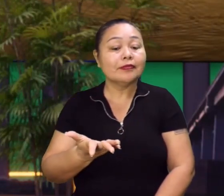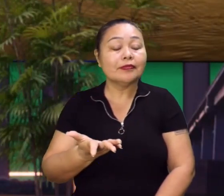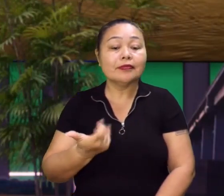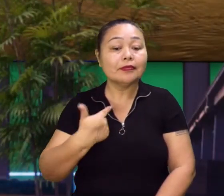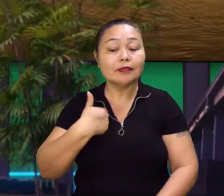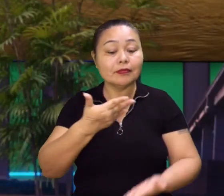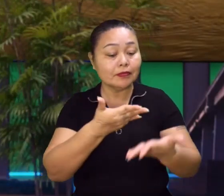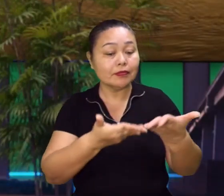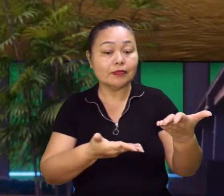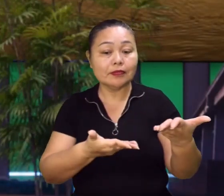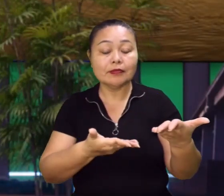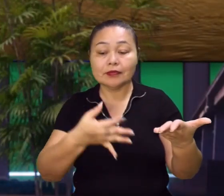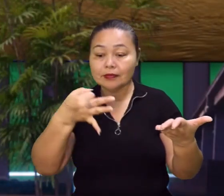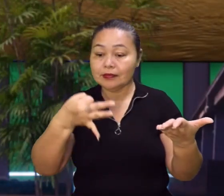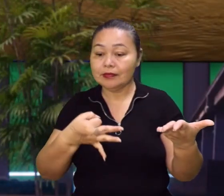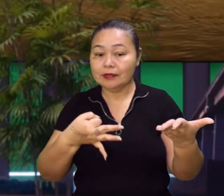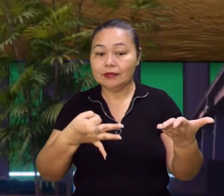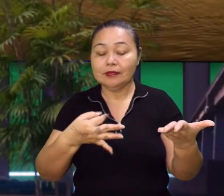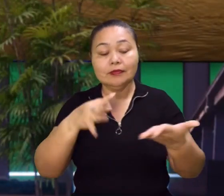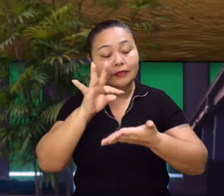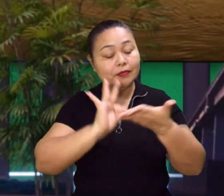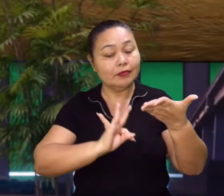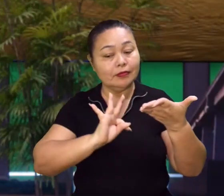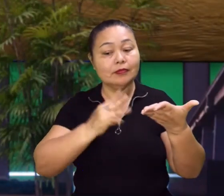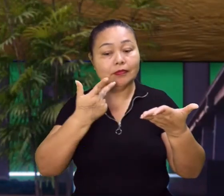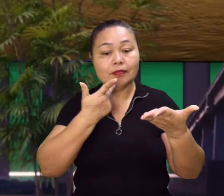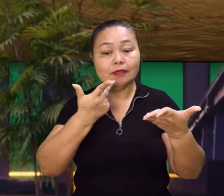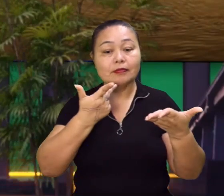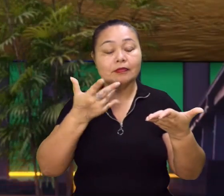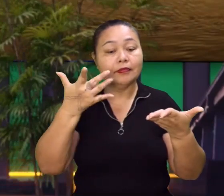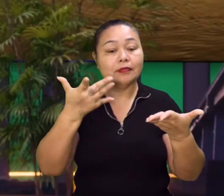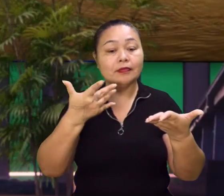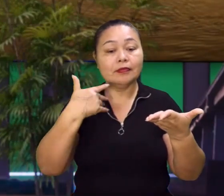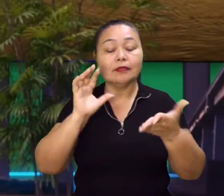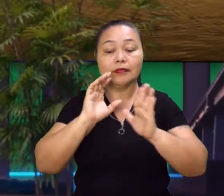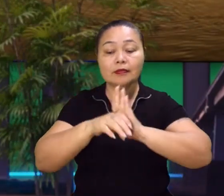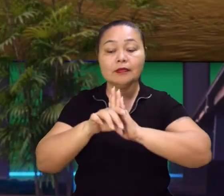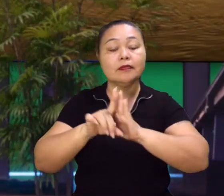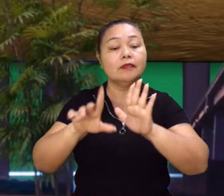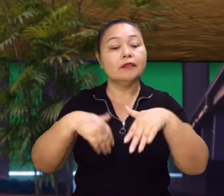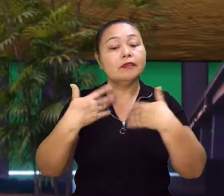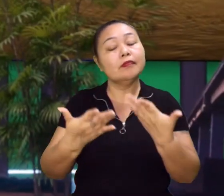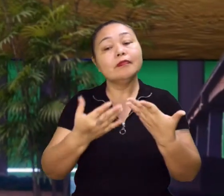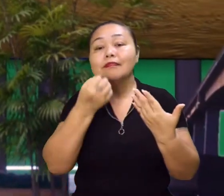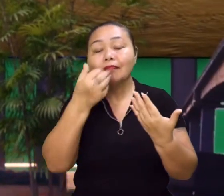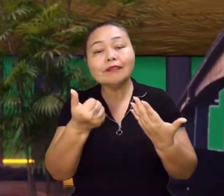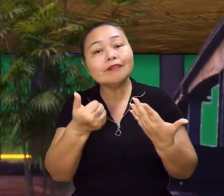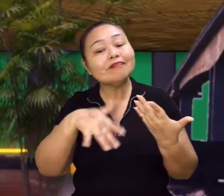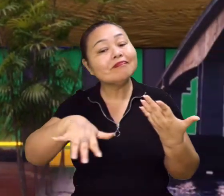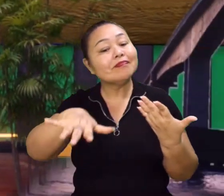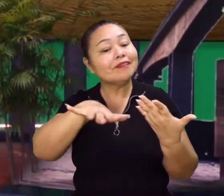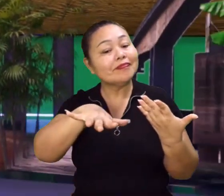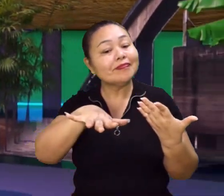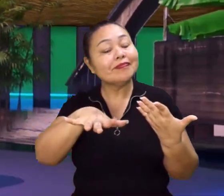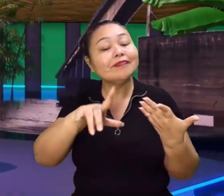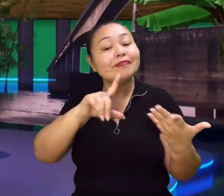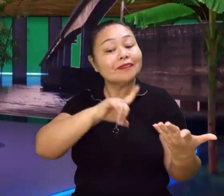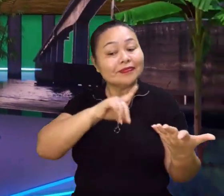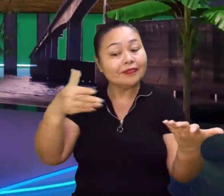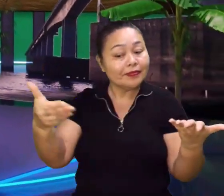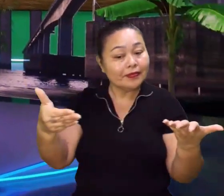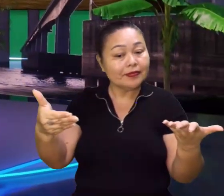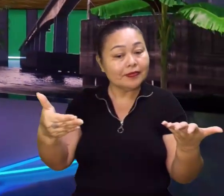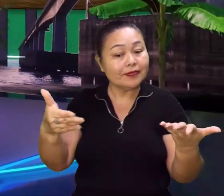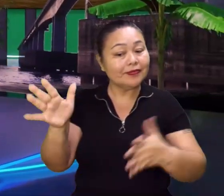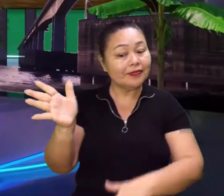de matar aí a parada. Exatamente. Só com os textos que eles viram aí da gente. Comparado um pouquinho, os conceitos, né? Muito bem. Beleza, galera. Era o que tínhamos para o